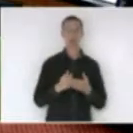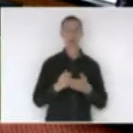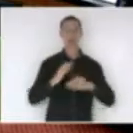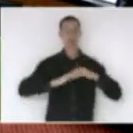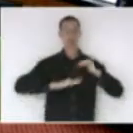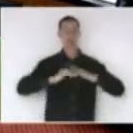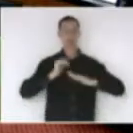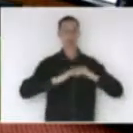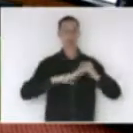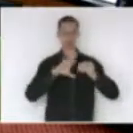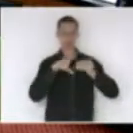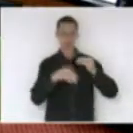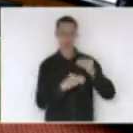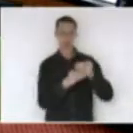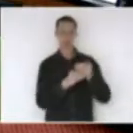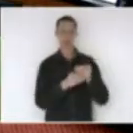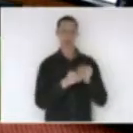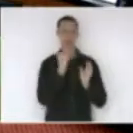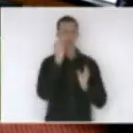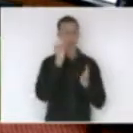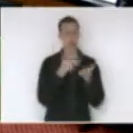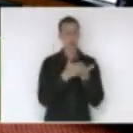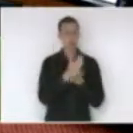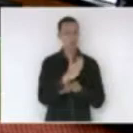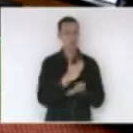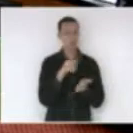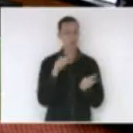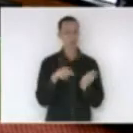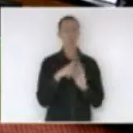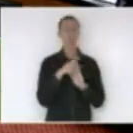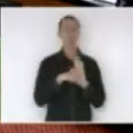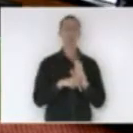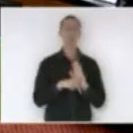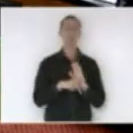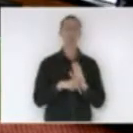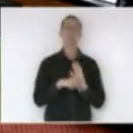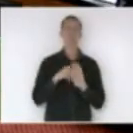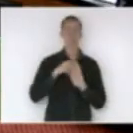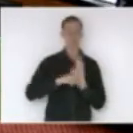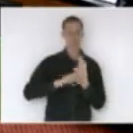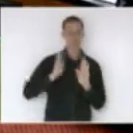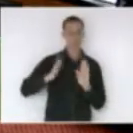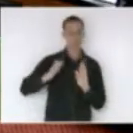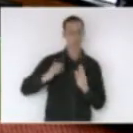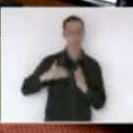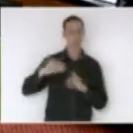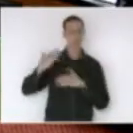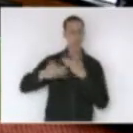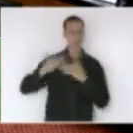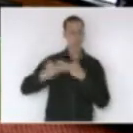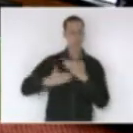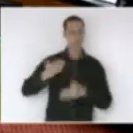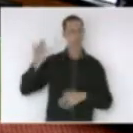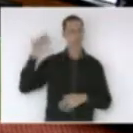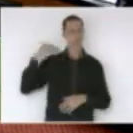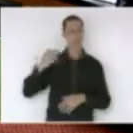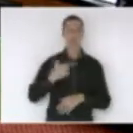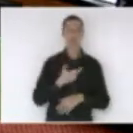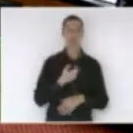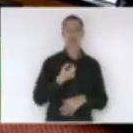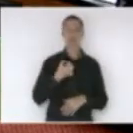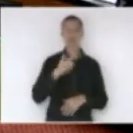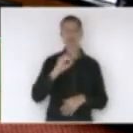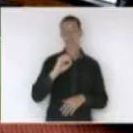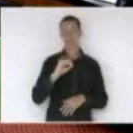emenda substitutiva para a aprovação desse projeto. Esse projeto, essa casa, vem debatendo há muito tempo, em 2010, por entender